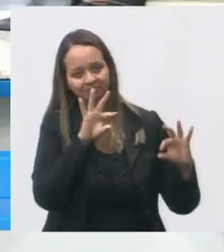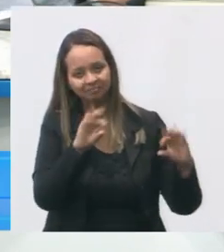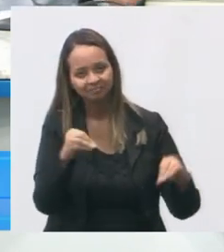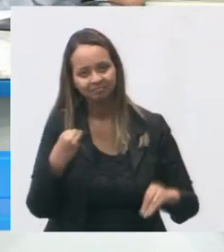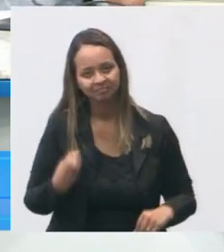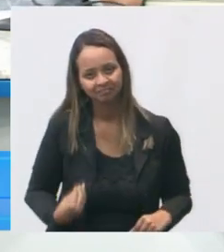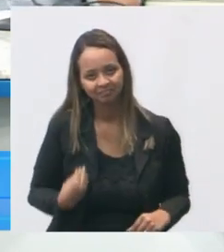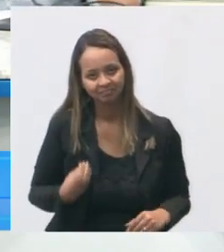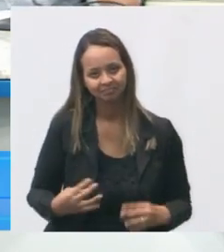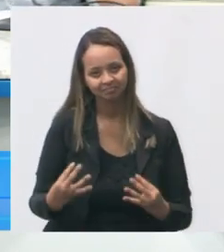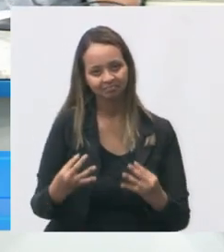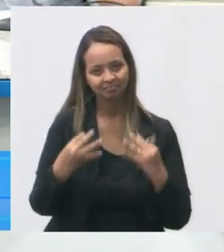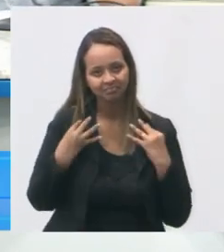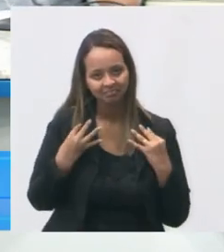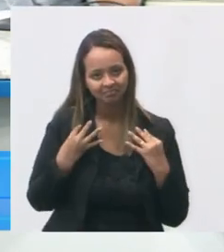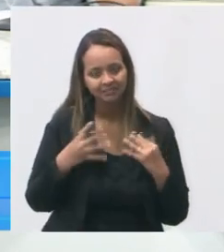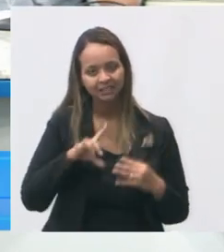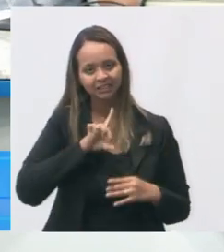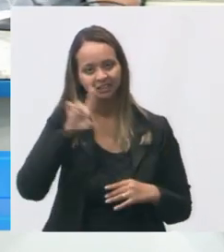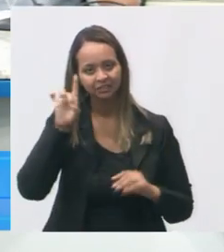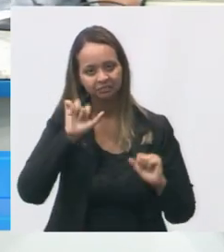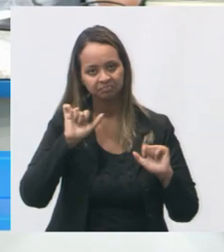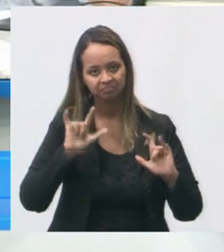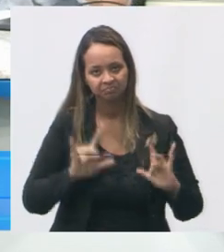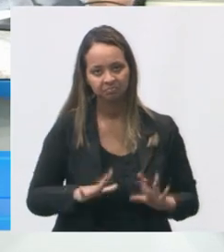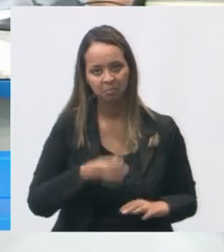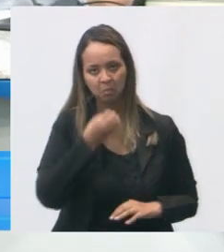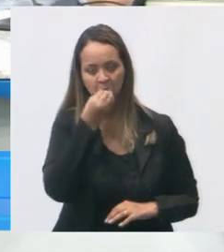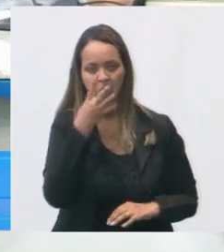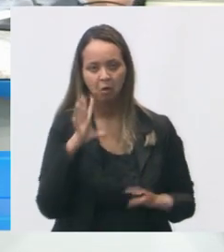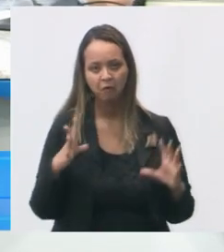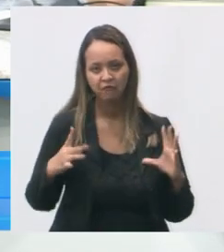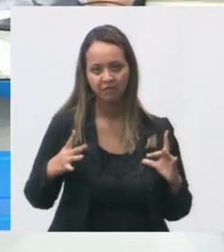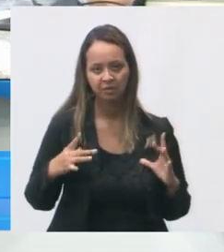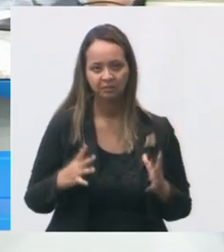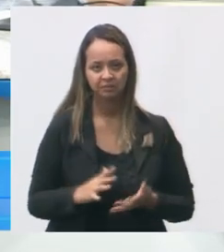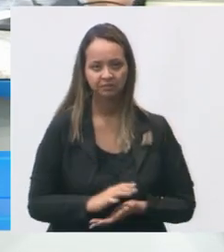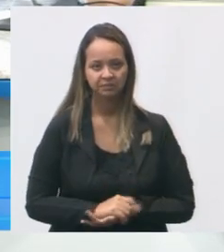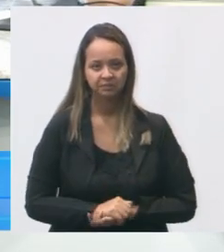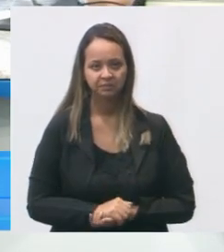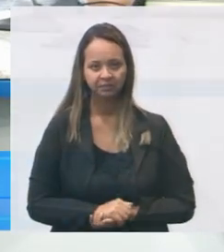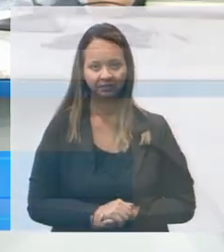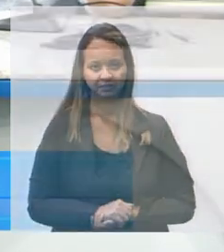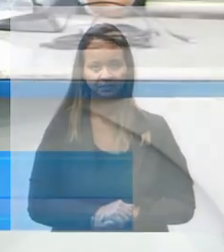presença e pela atenção que Deus nos abençoe um bom feriado a todos um